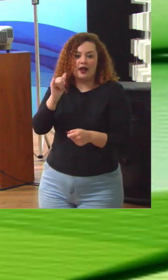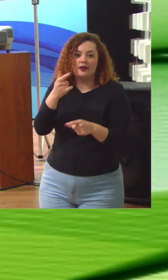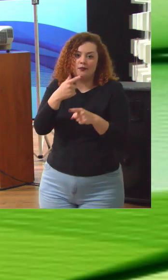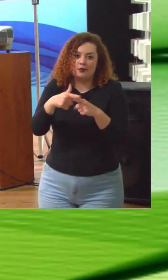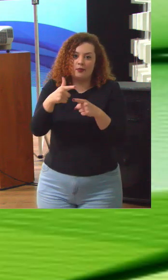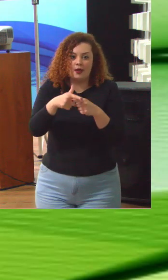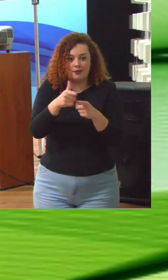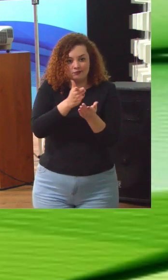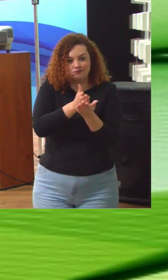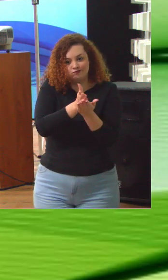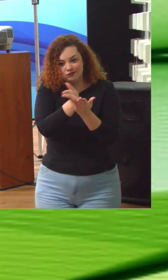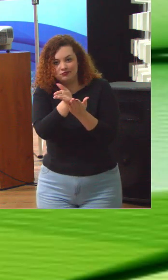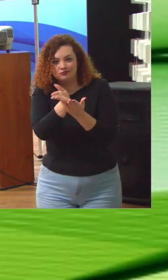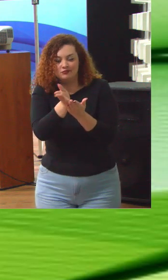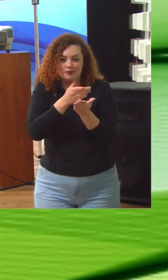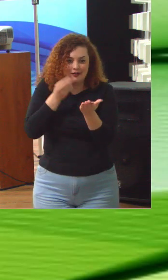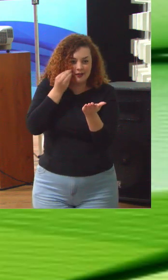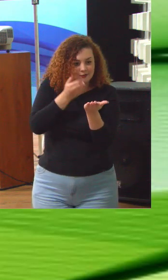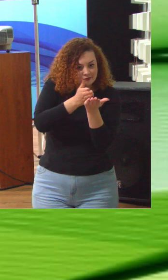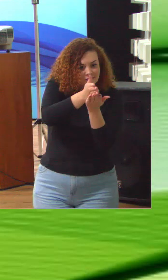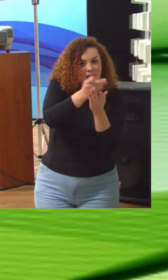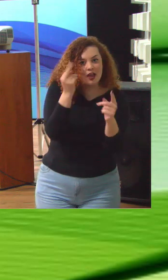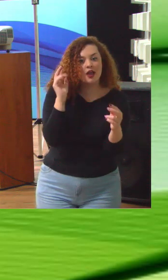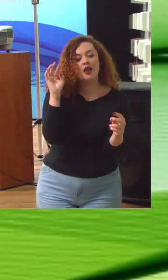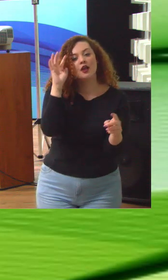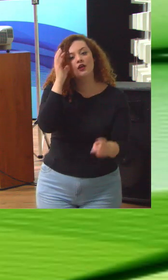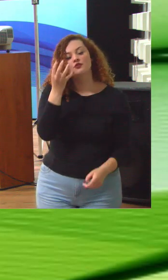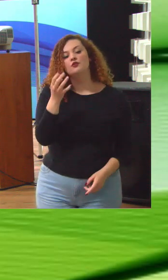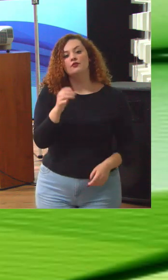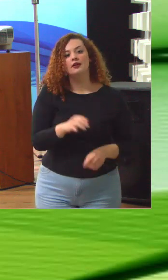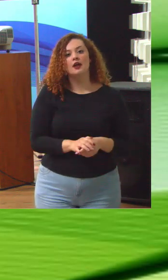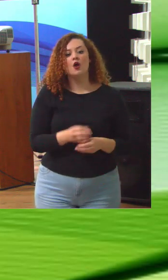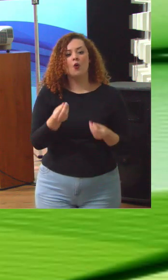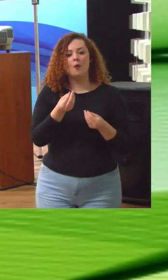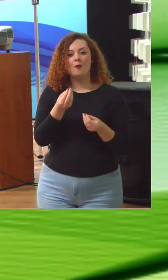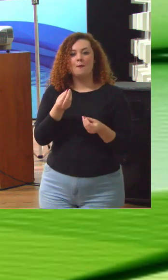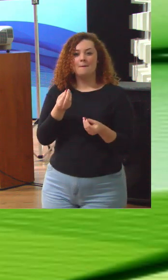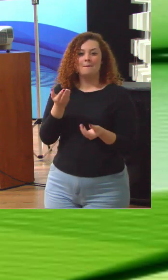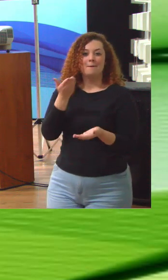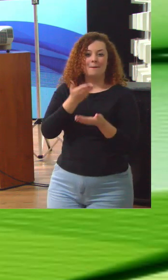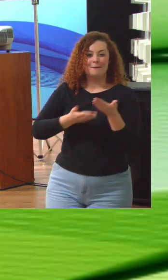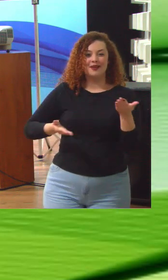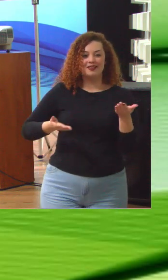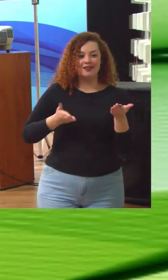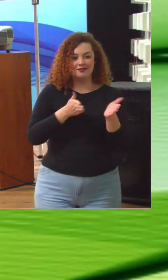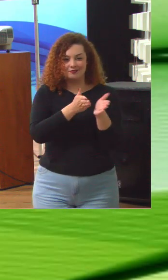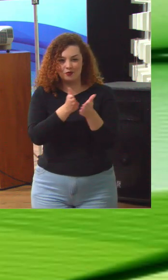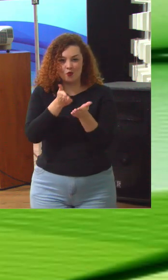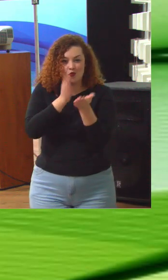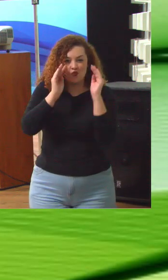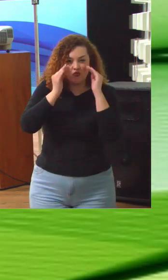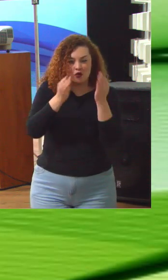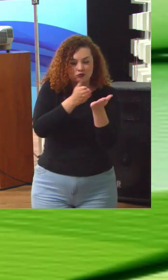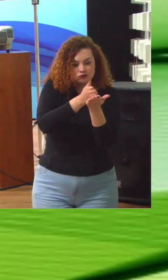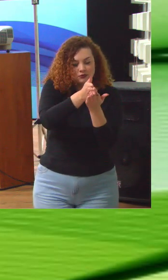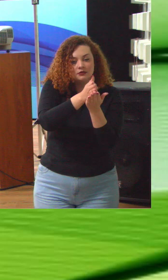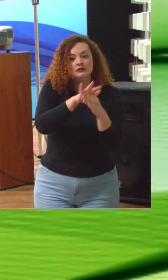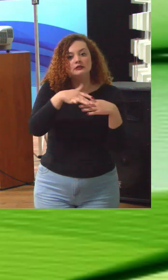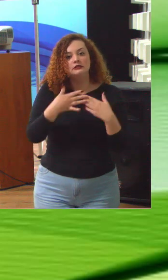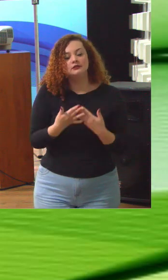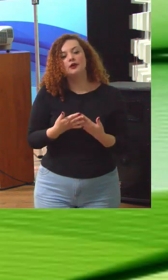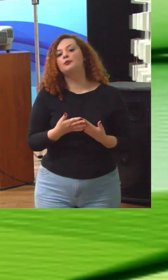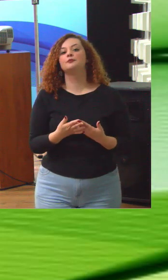burocraticamente falando controles que evitem que uma perda de rumo aconteça no meio do caminho então por exemplo a